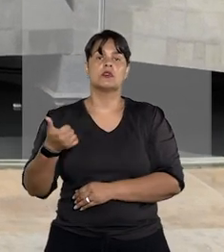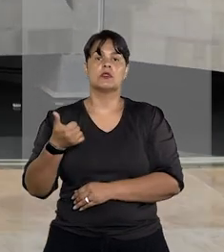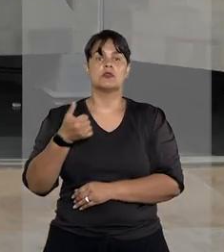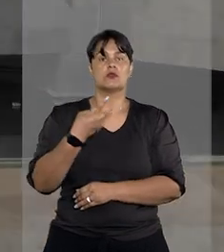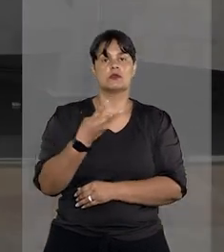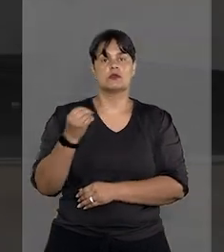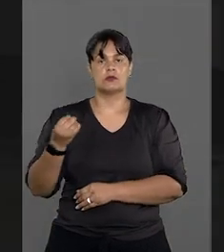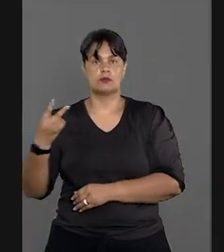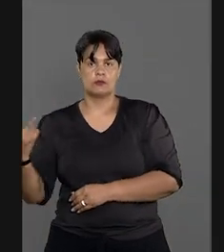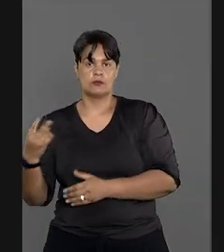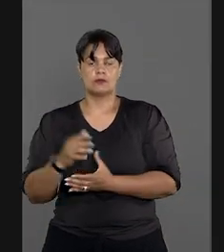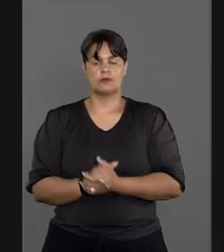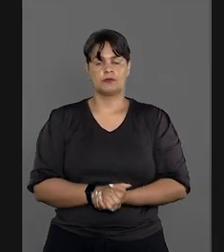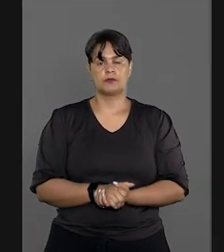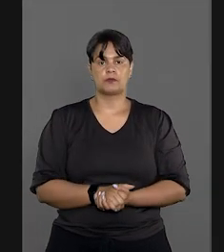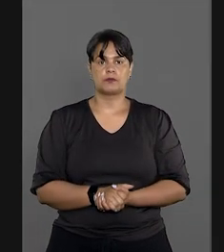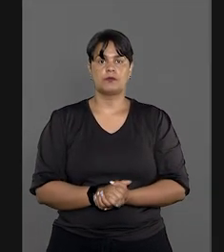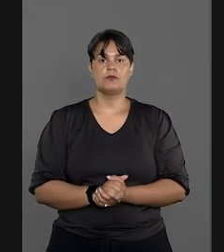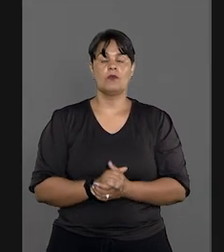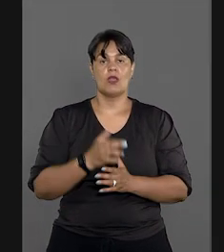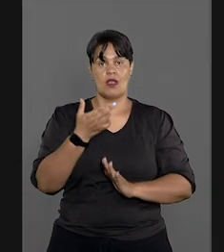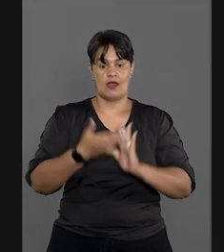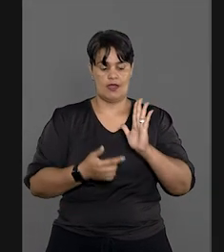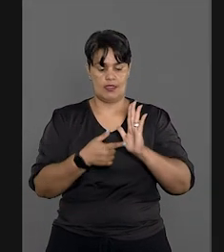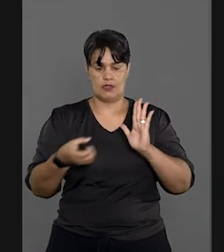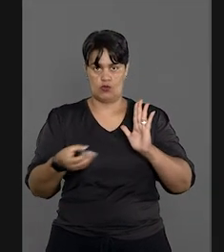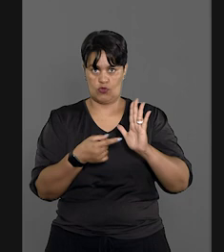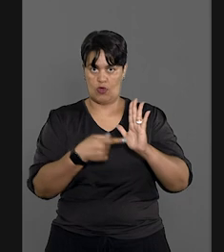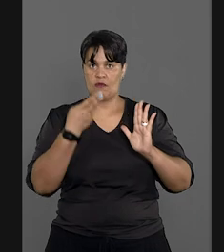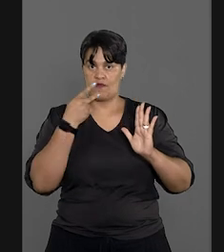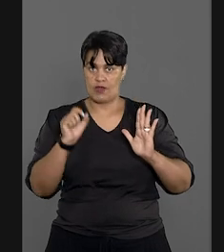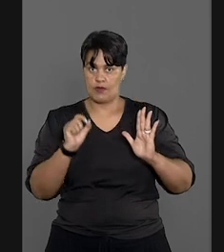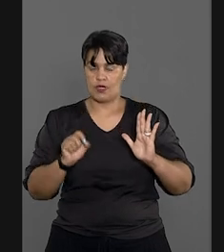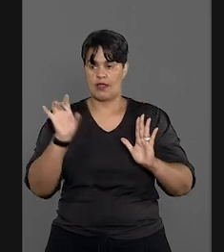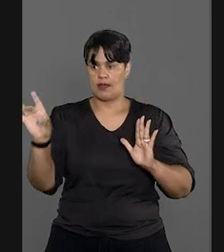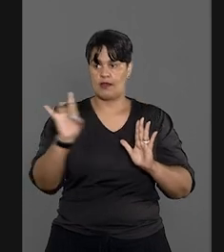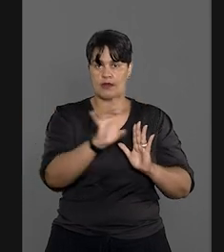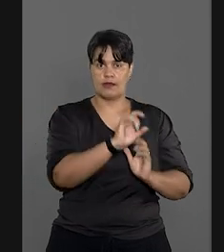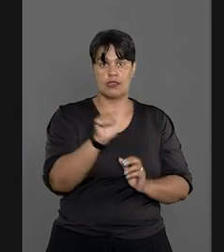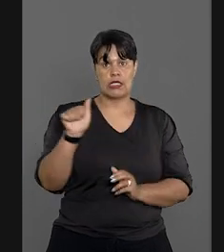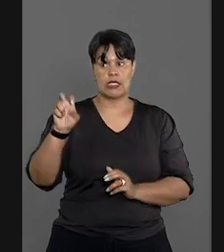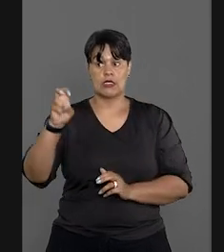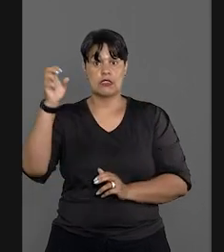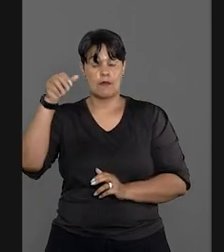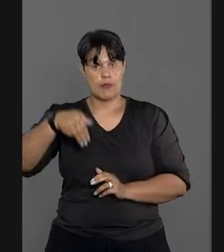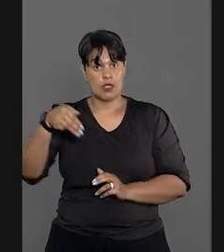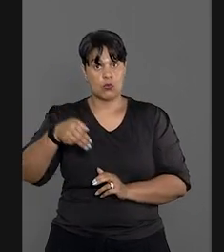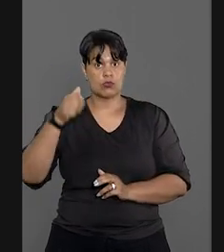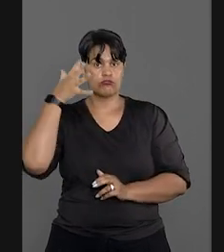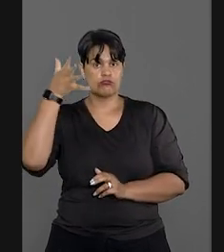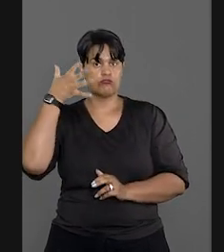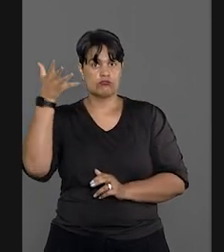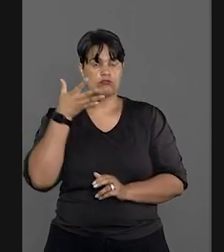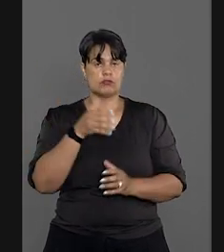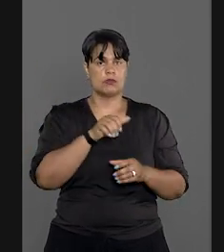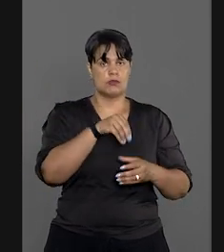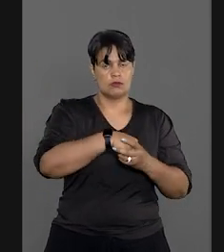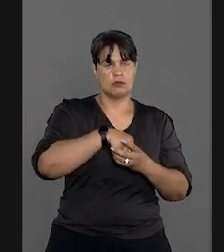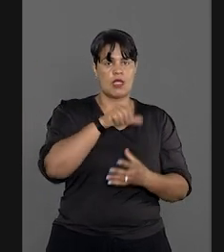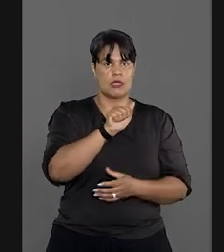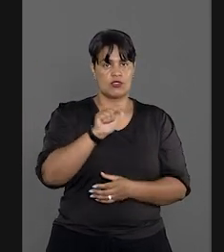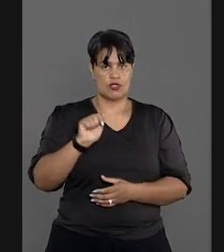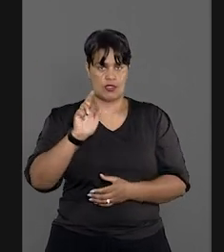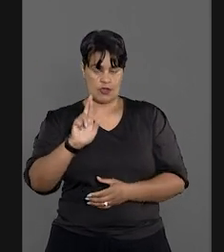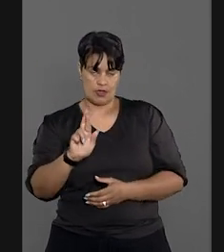Pela nova redação, as partes terão 15 minutos cada para sustentação oral nos julgamentos de agravo interno.